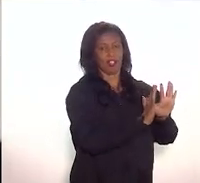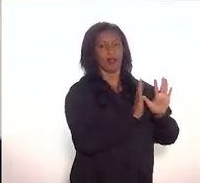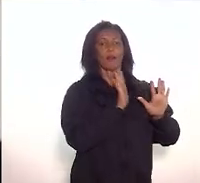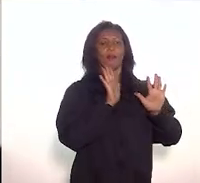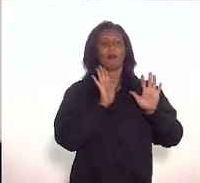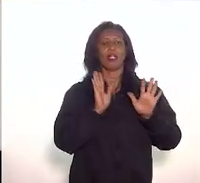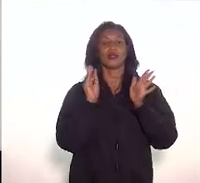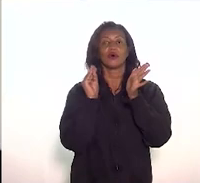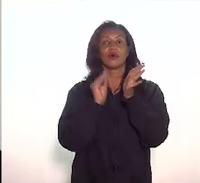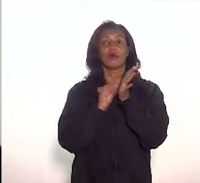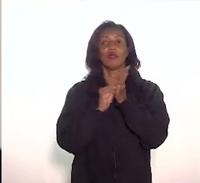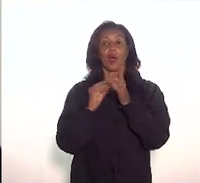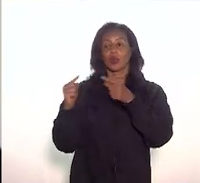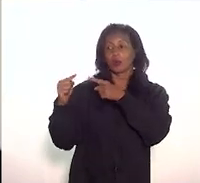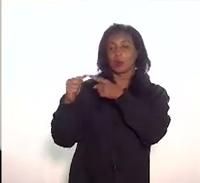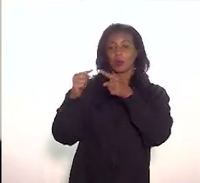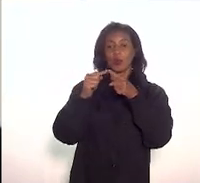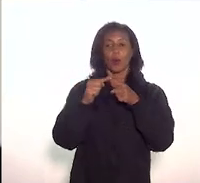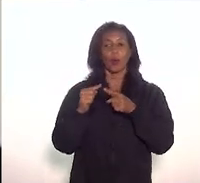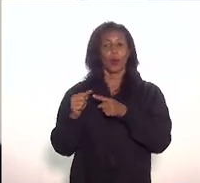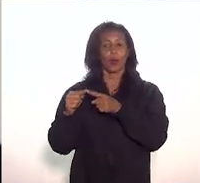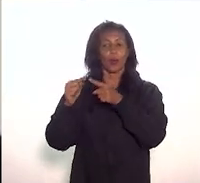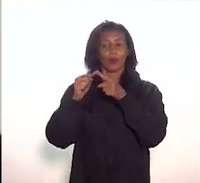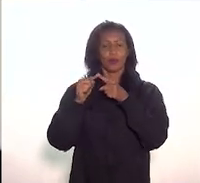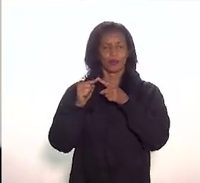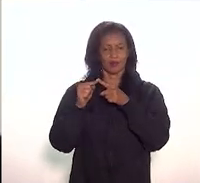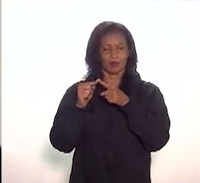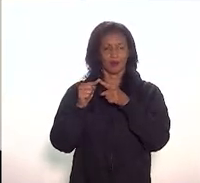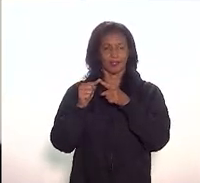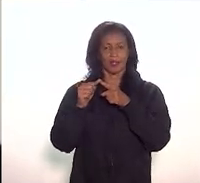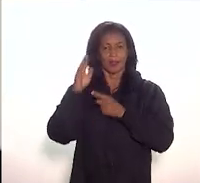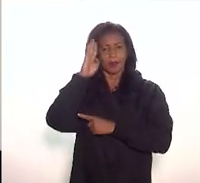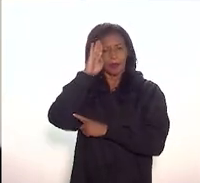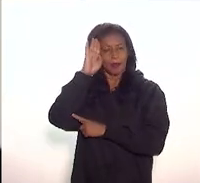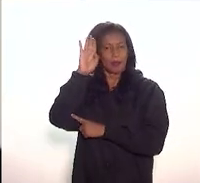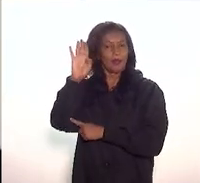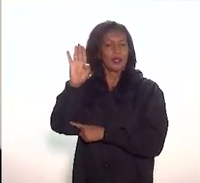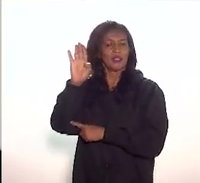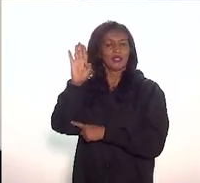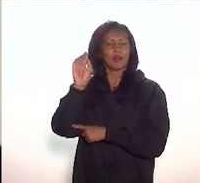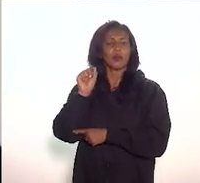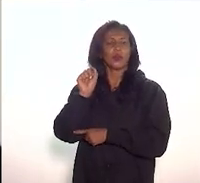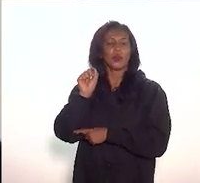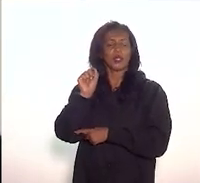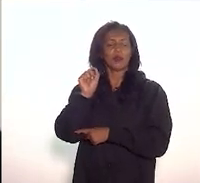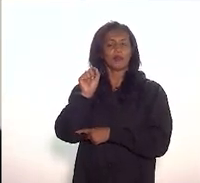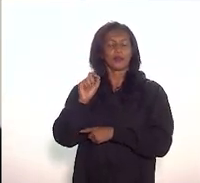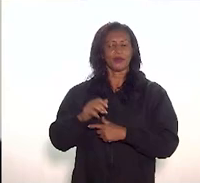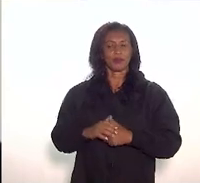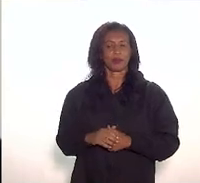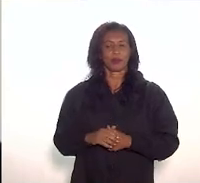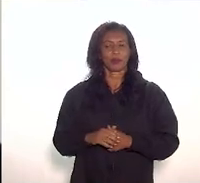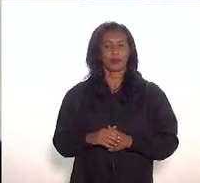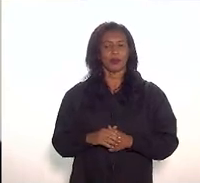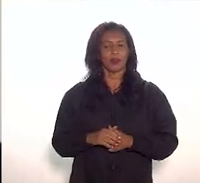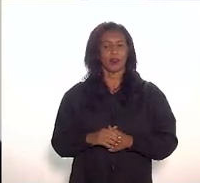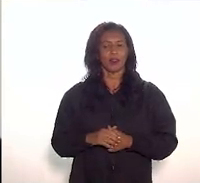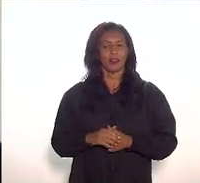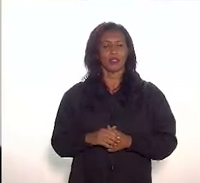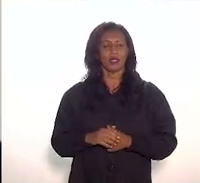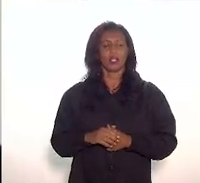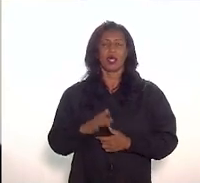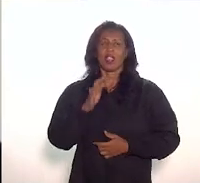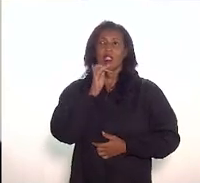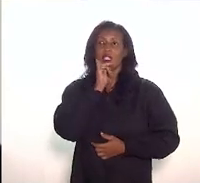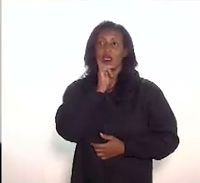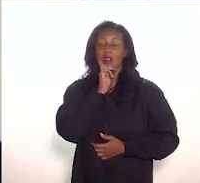questão, falta combinar com todo mundo, e aí principalmente a perna do executivo. Em relação, vou dar